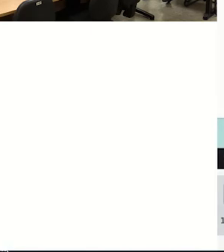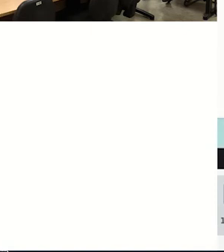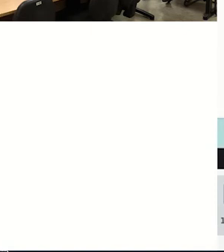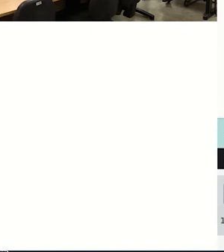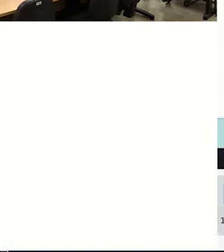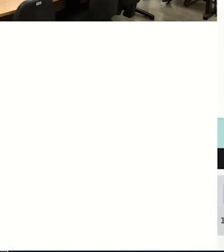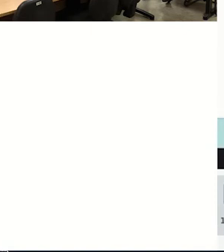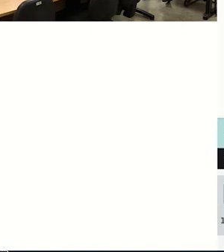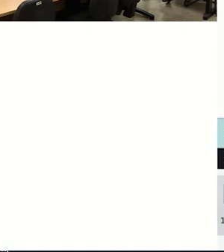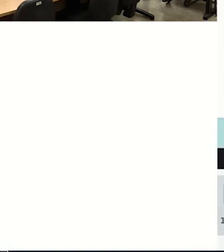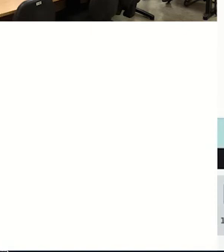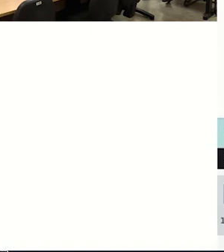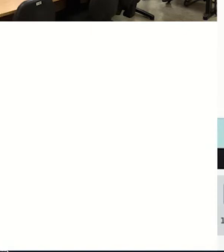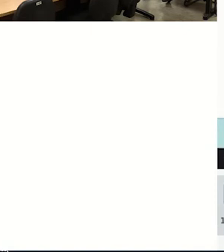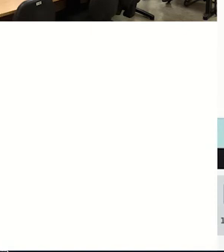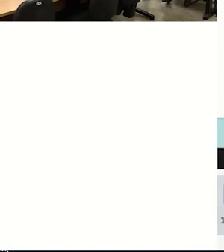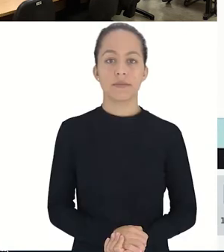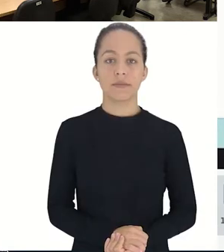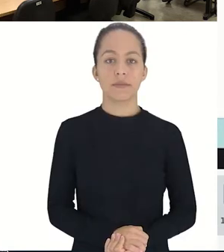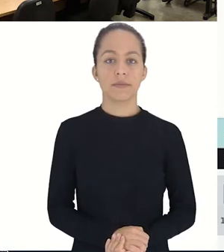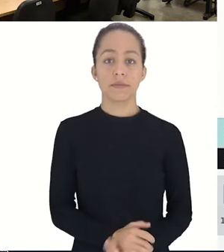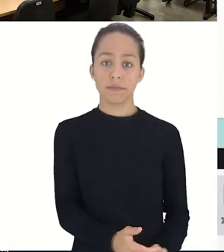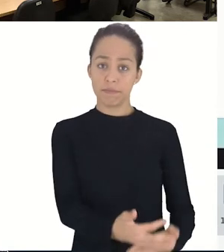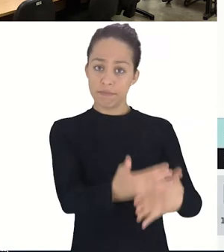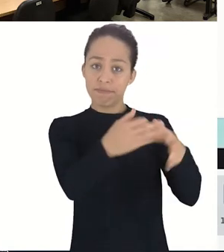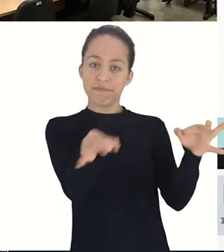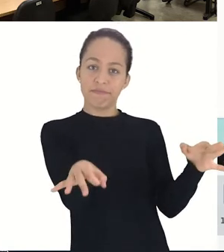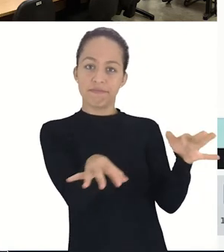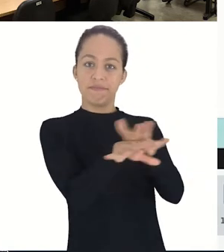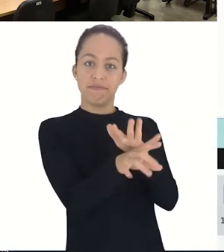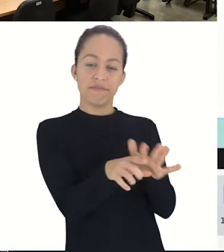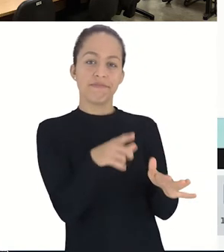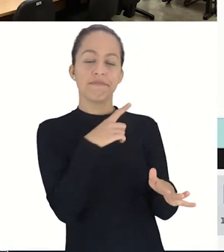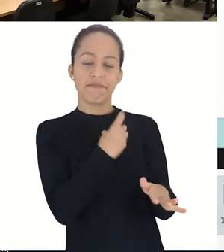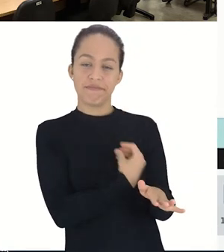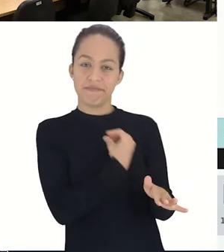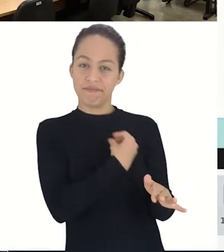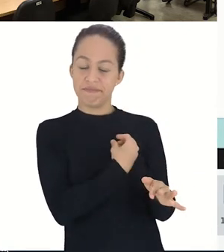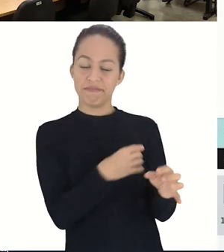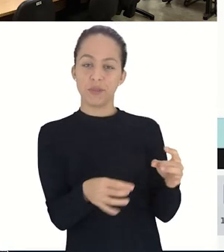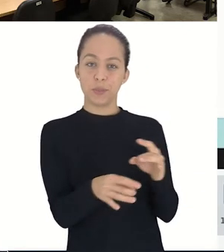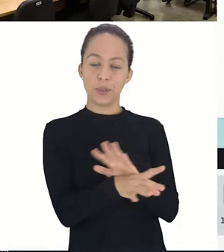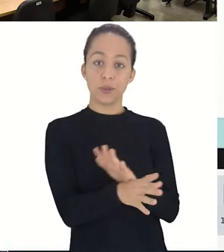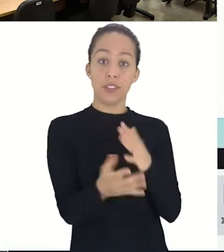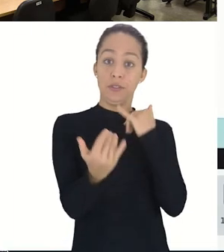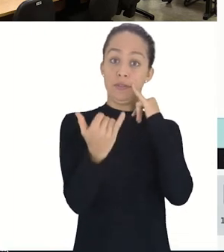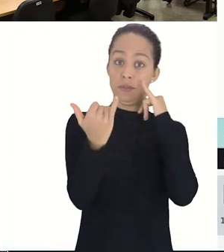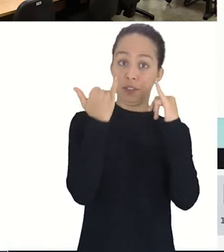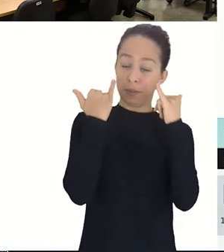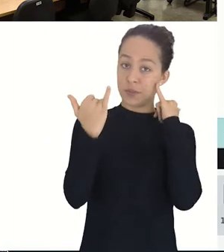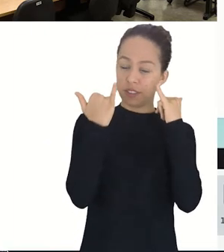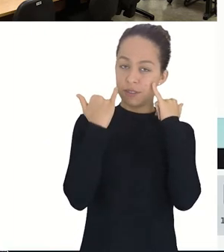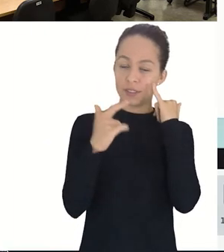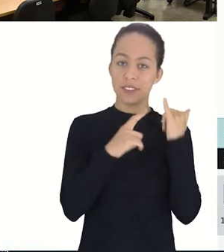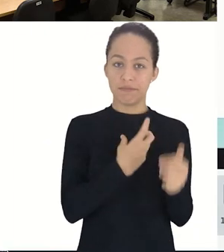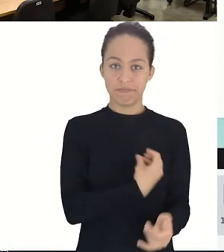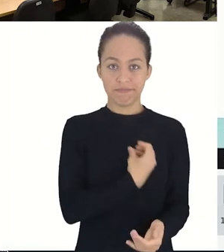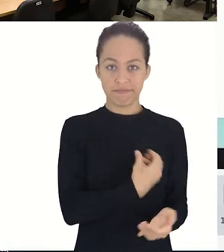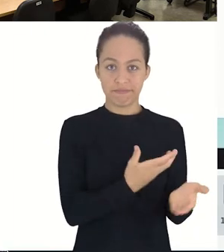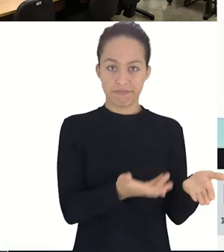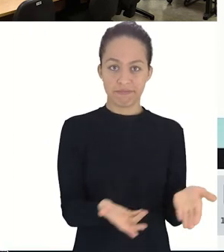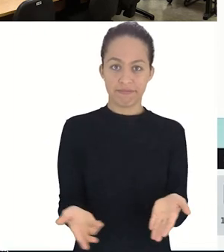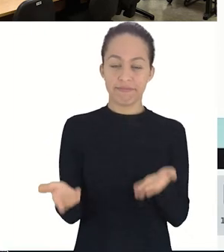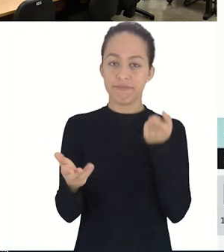Sorteio realizado Pronto, chegamos ao final da lista As informações estão aqui